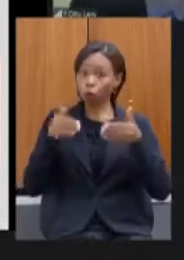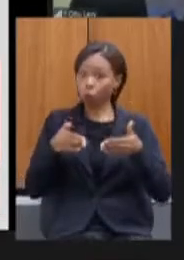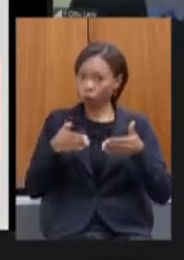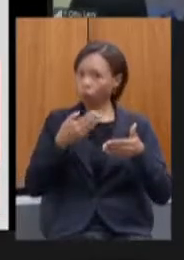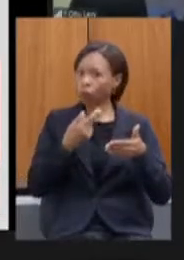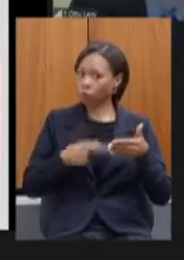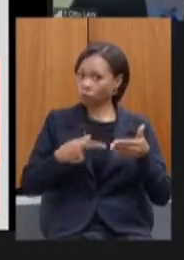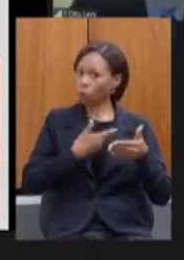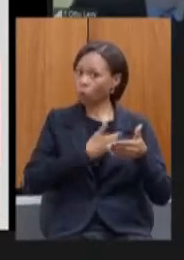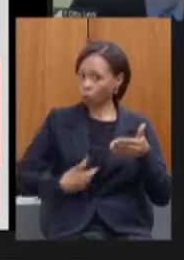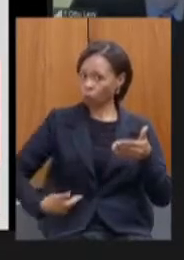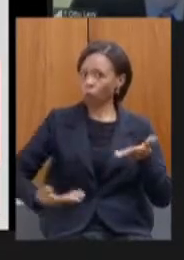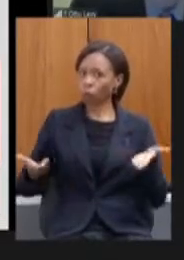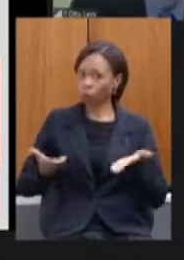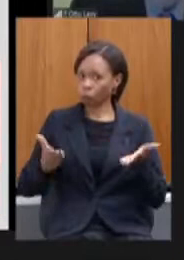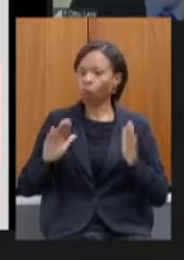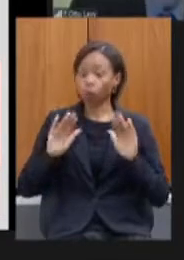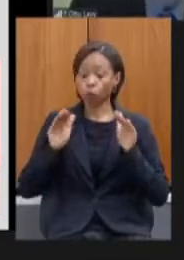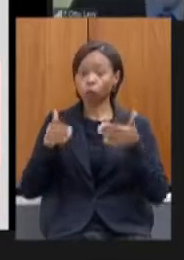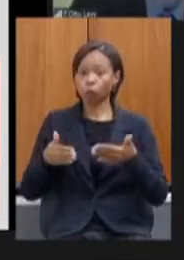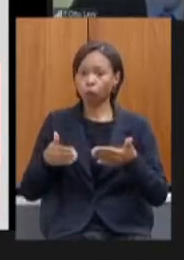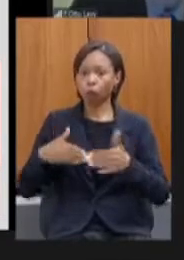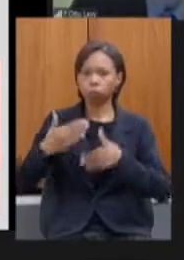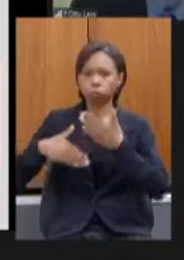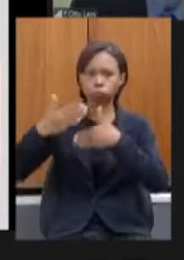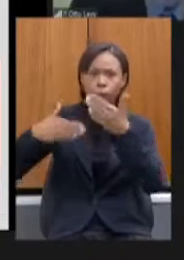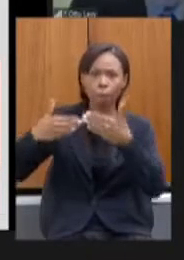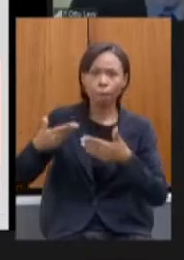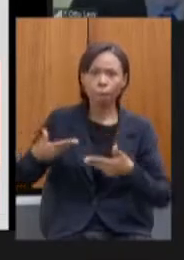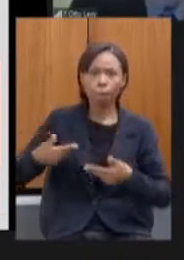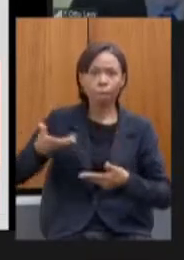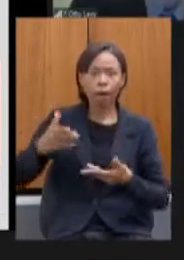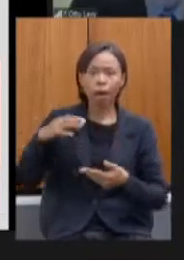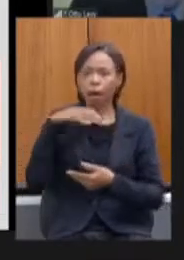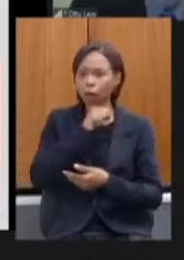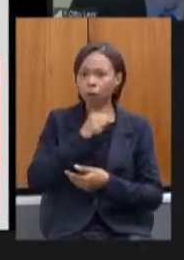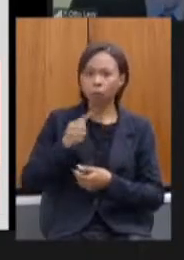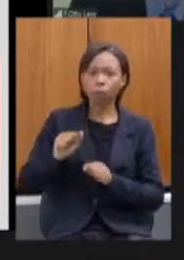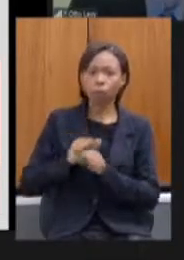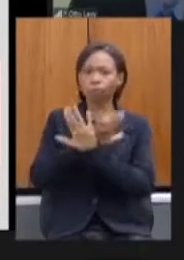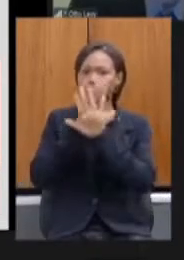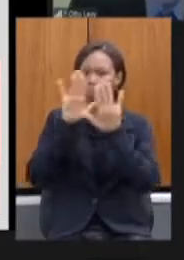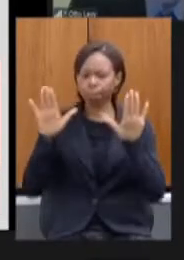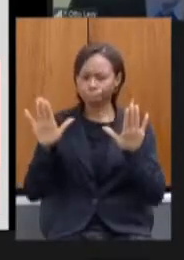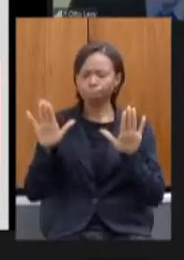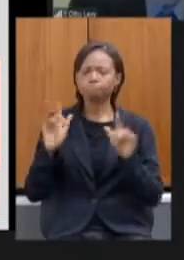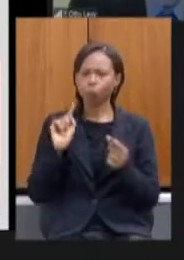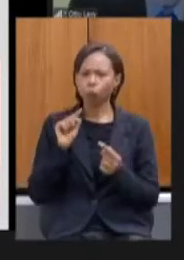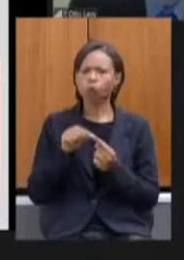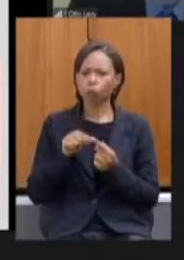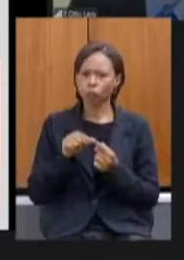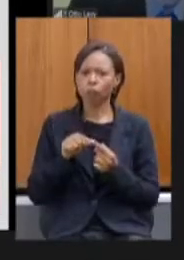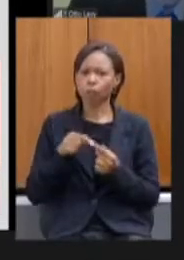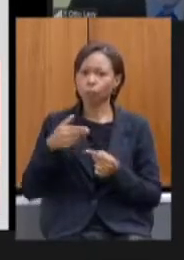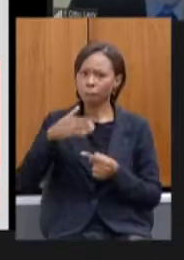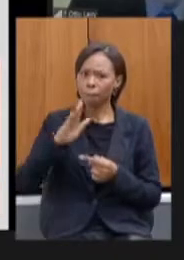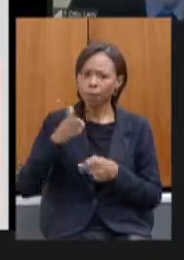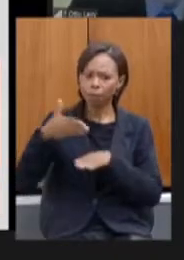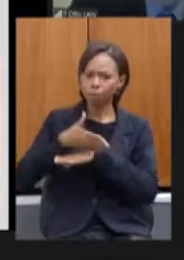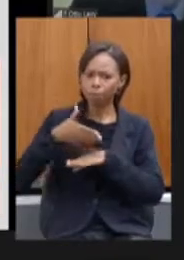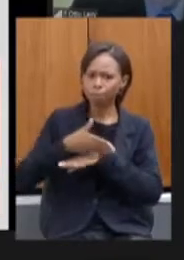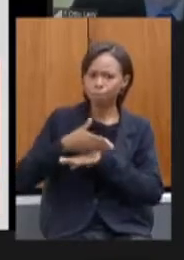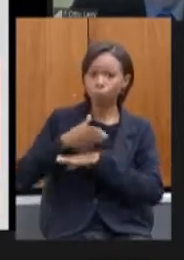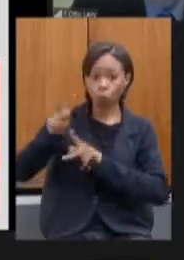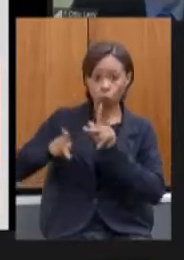cada vez mais ágil mais transparente de maior acessibilidade à população